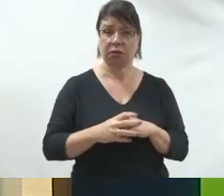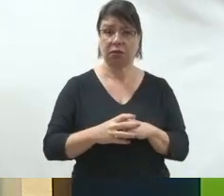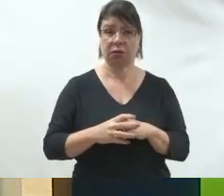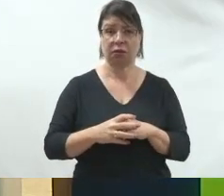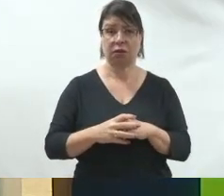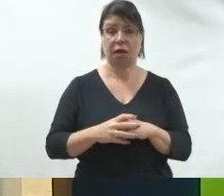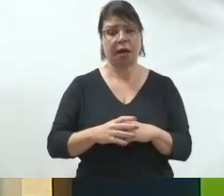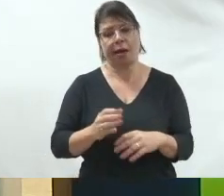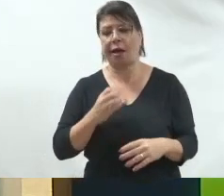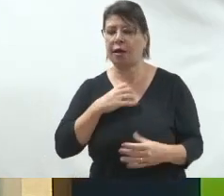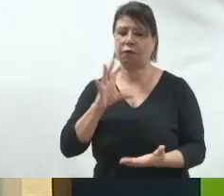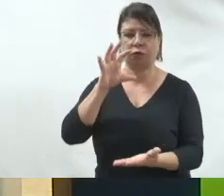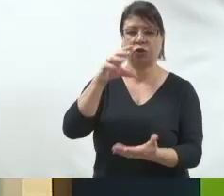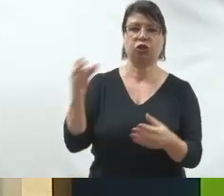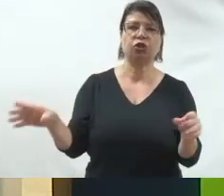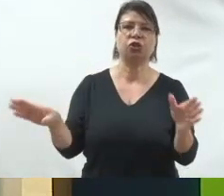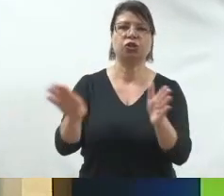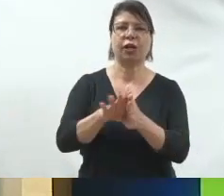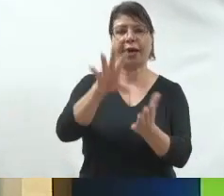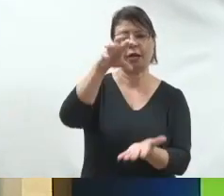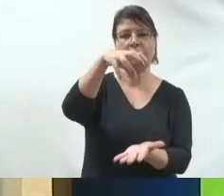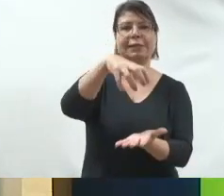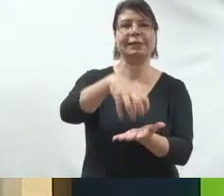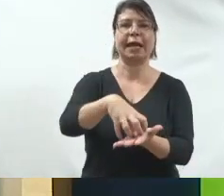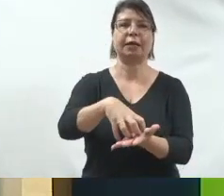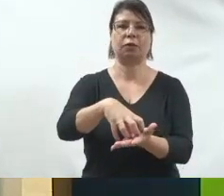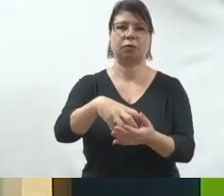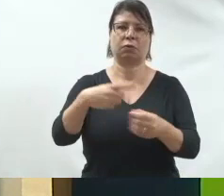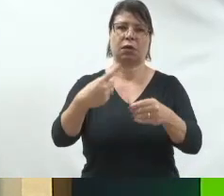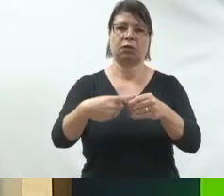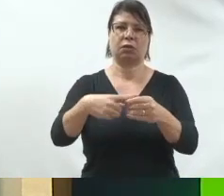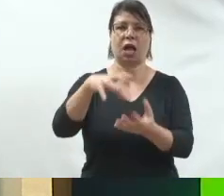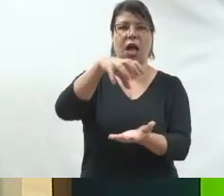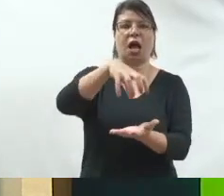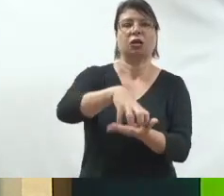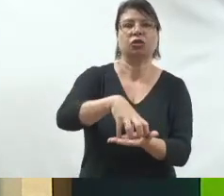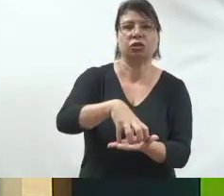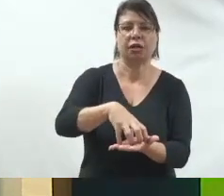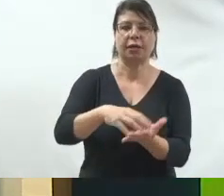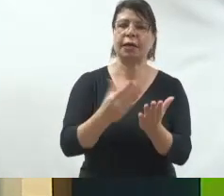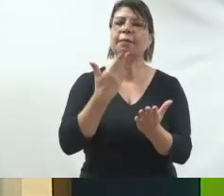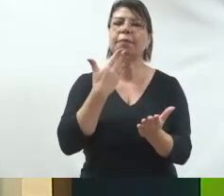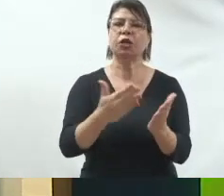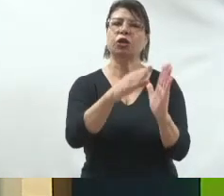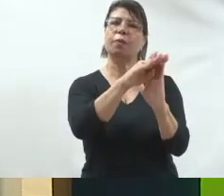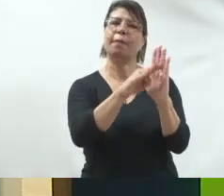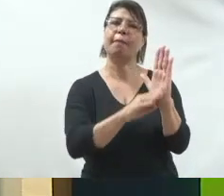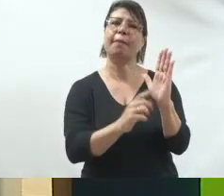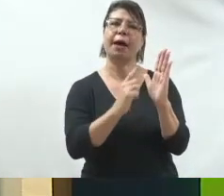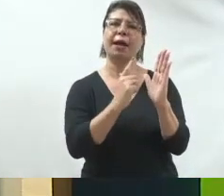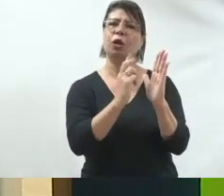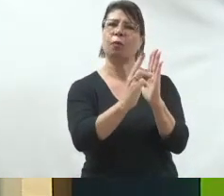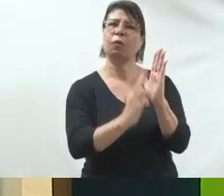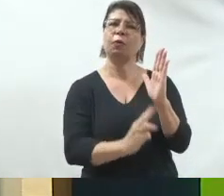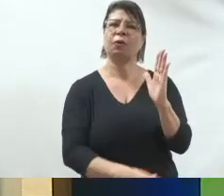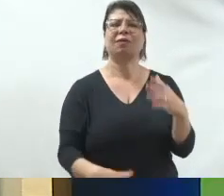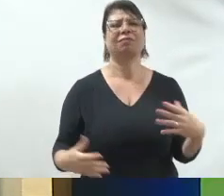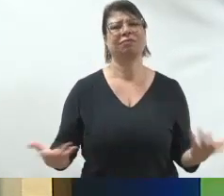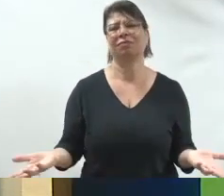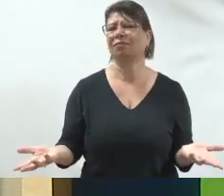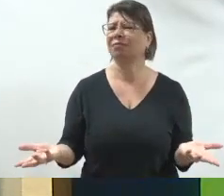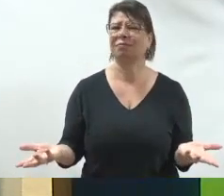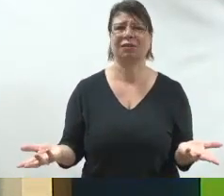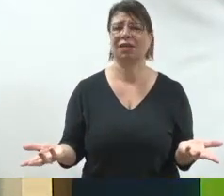cidade e querer comprar listas das pessoas que declararam imposto de renda dentro do seu município. Isso é muito bem. Tem arrodo por aí,